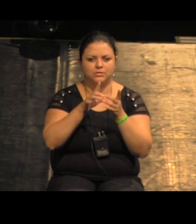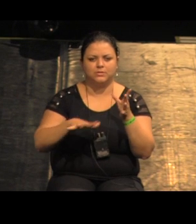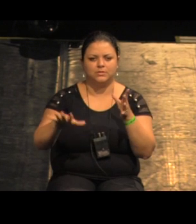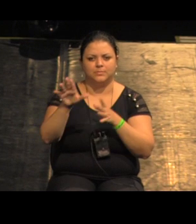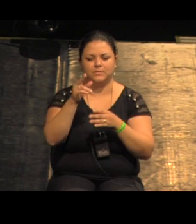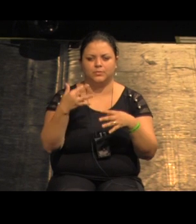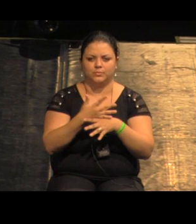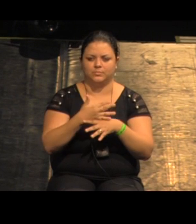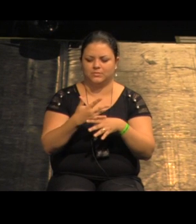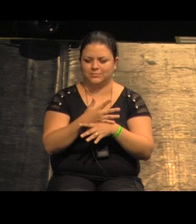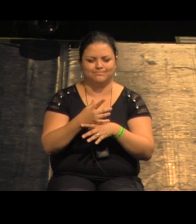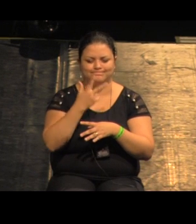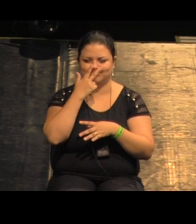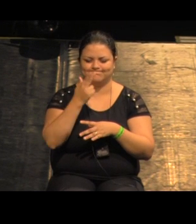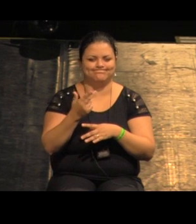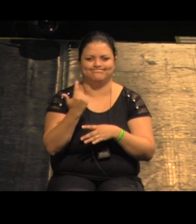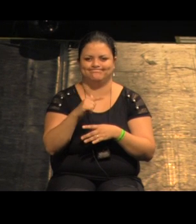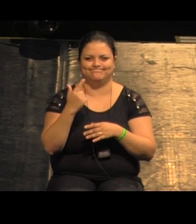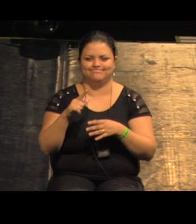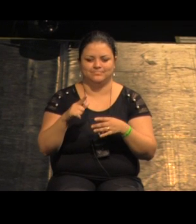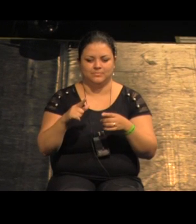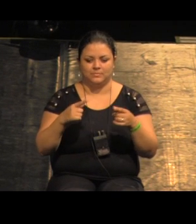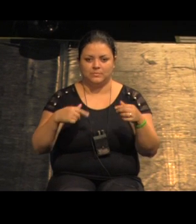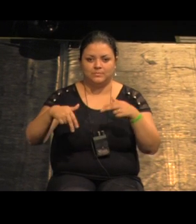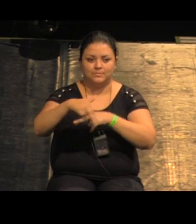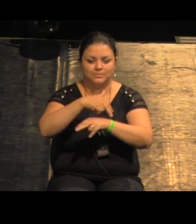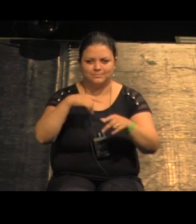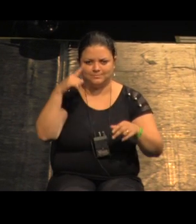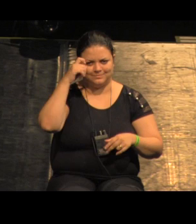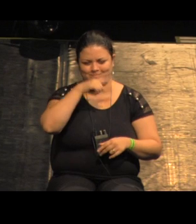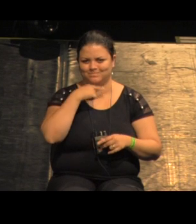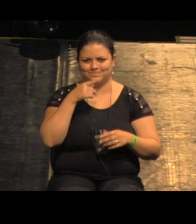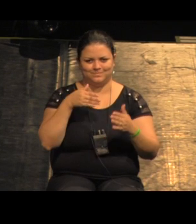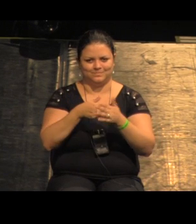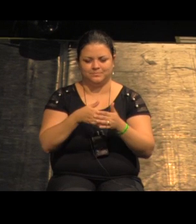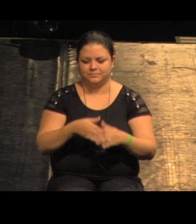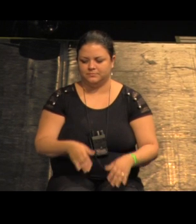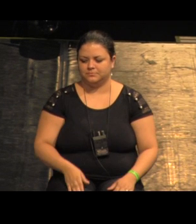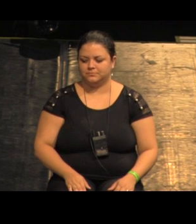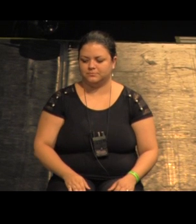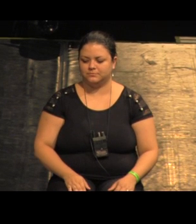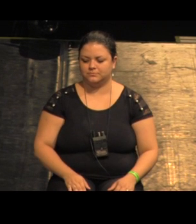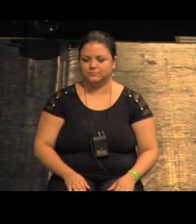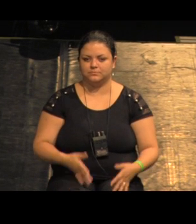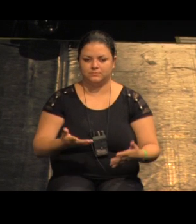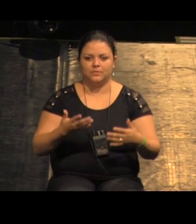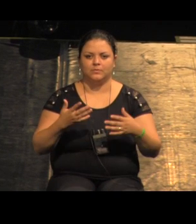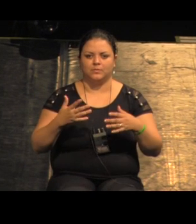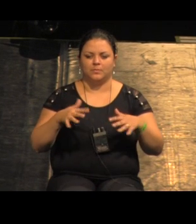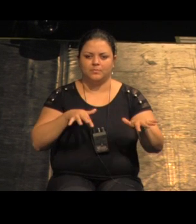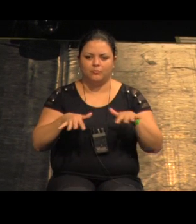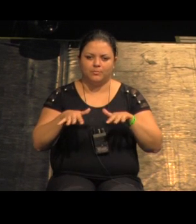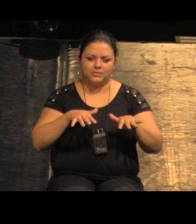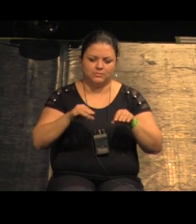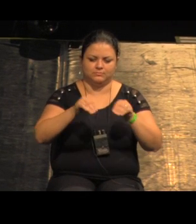lugar que não estava funcionando vamos dizer assim do ponto de vista urbano ele não estava funcionando então o que tinha em termos de mobilidade